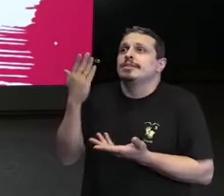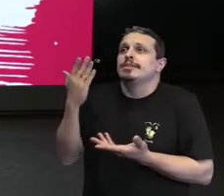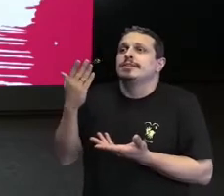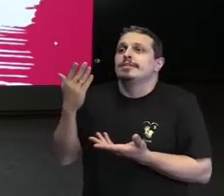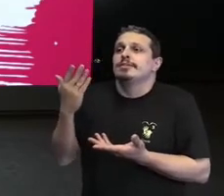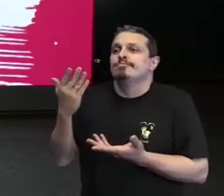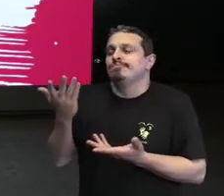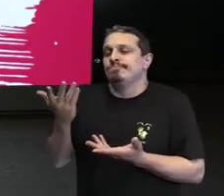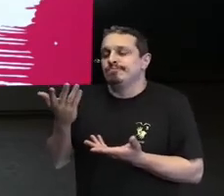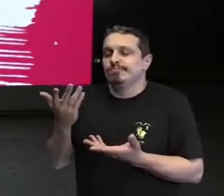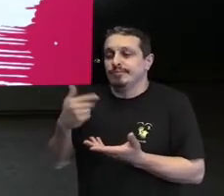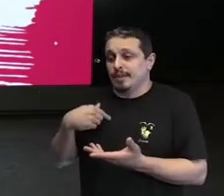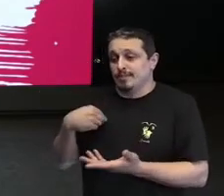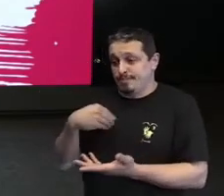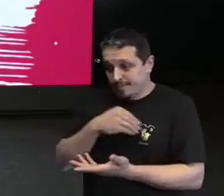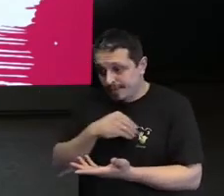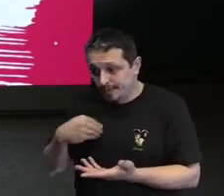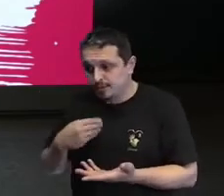tetraplégica.